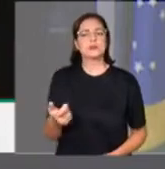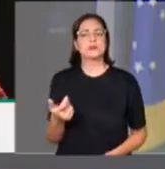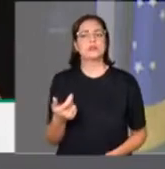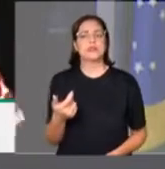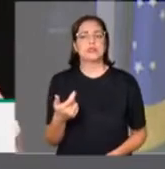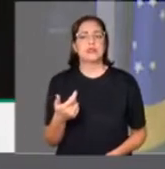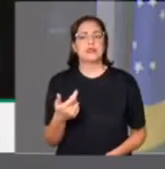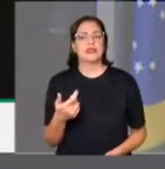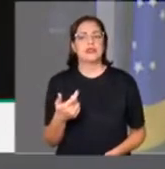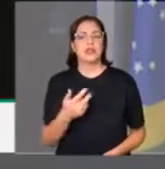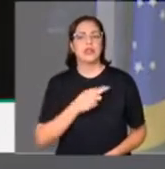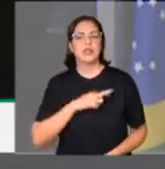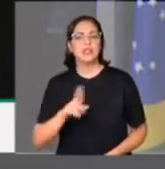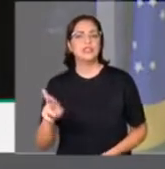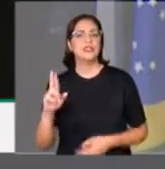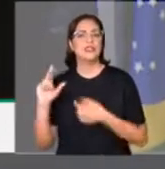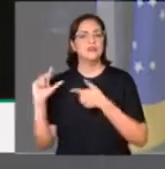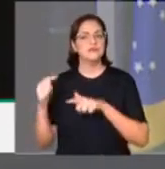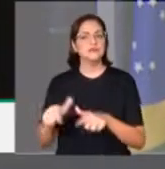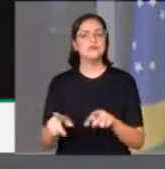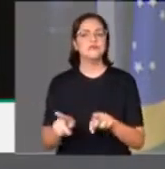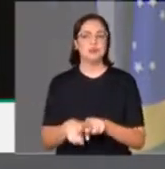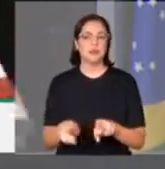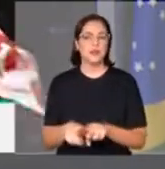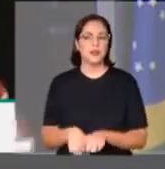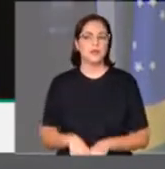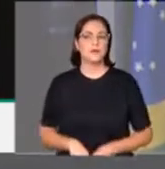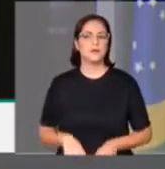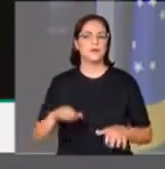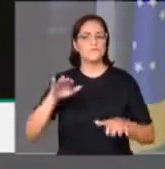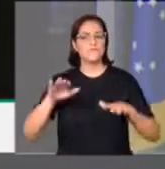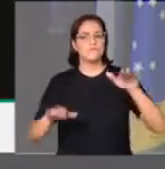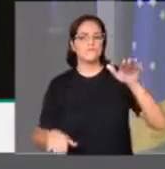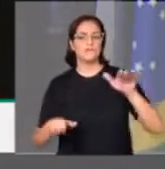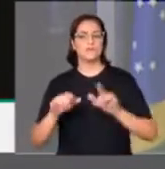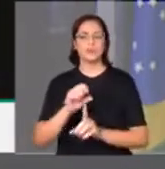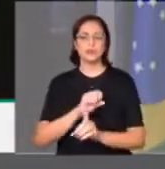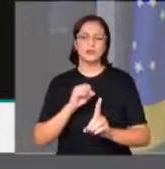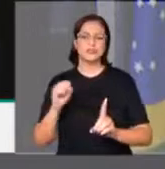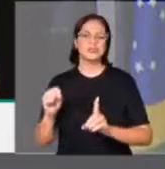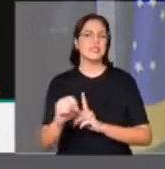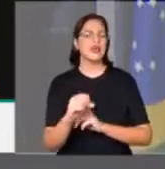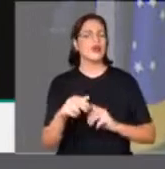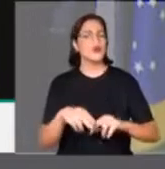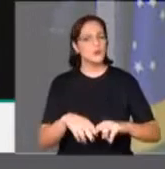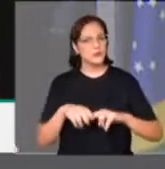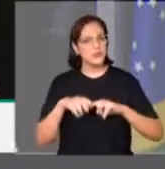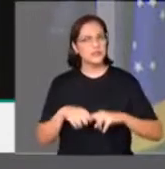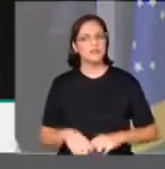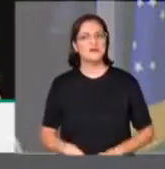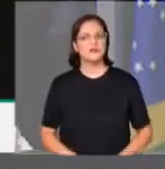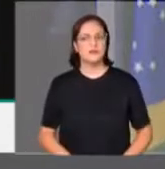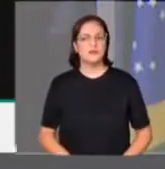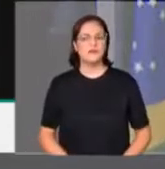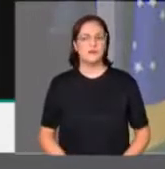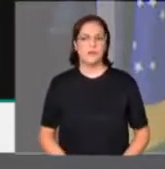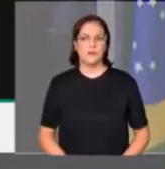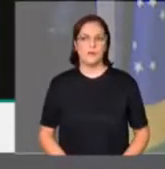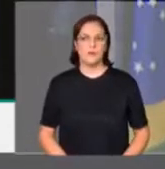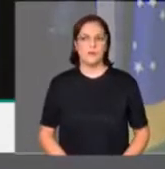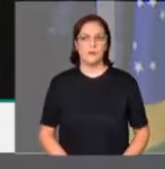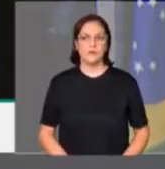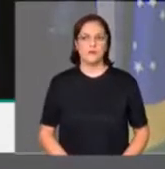religioso. Nossa desigualdade social bebe muito dessa história. Por isso, eu acho que nessa